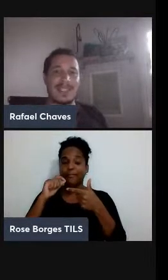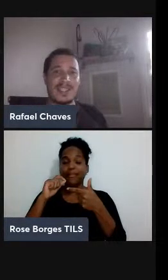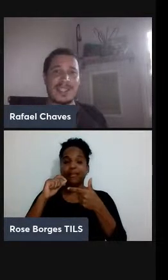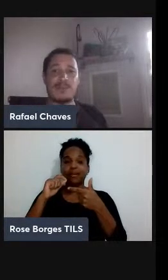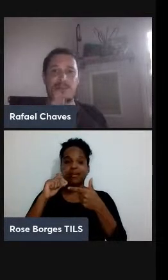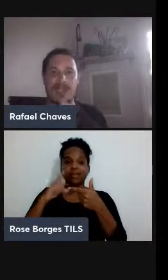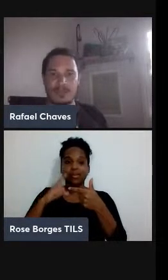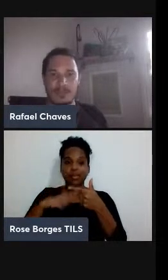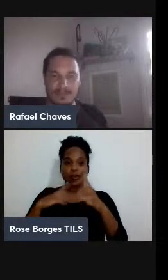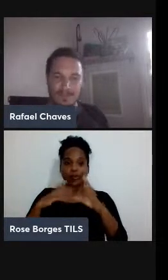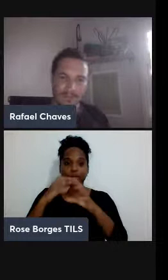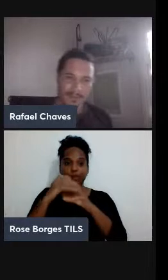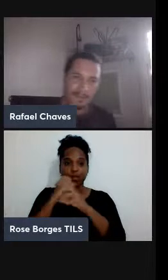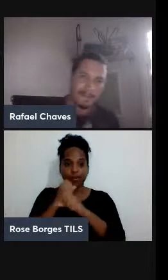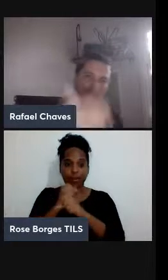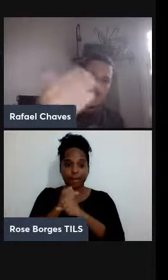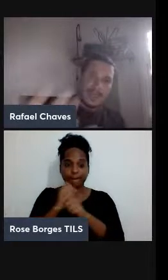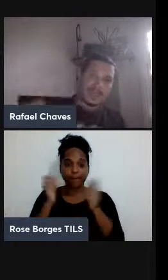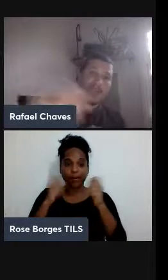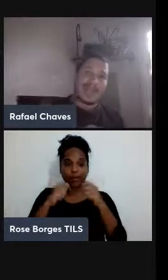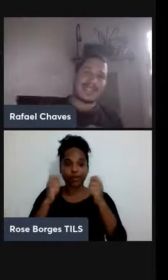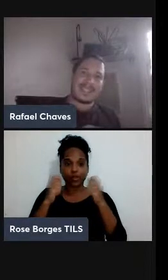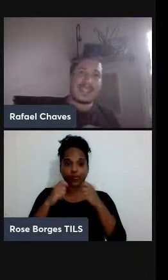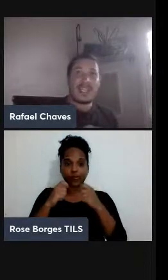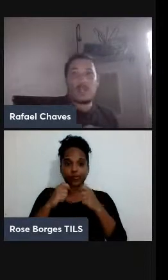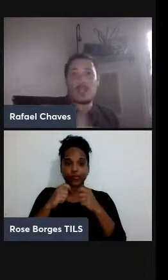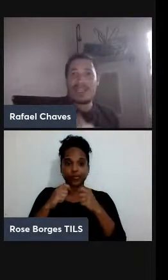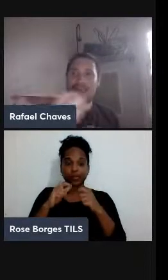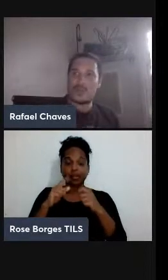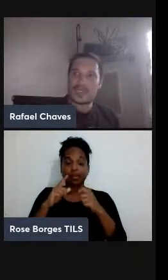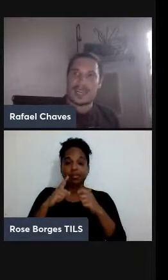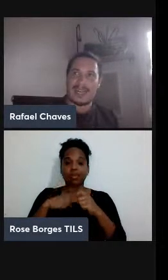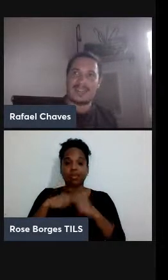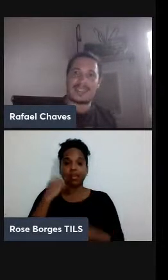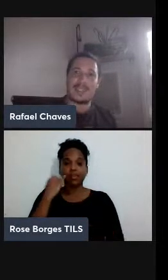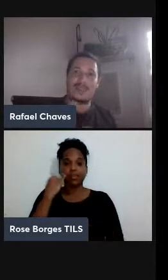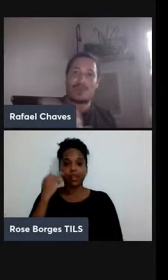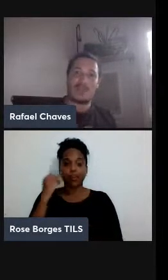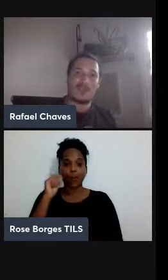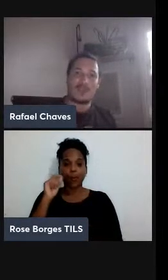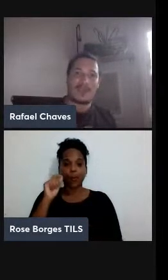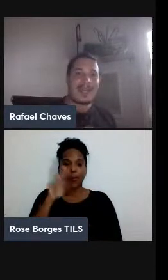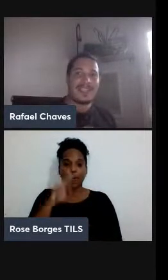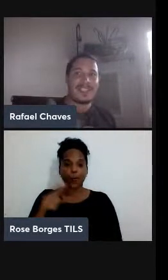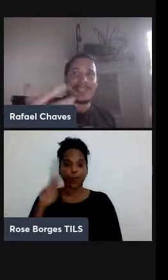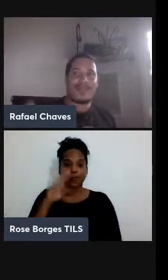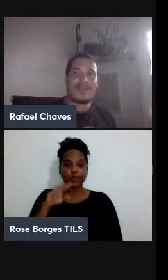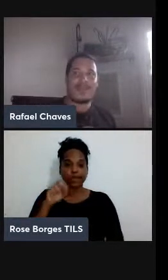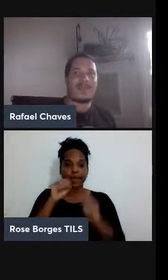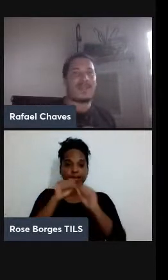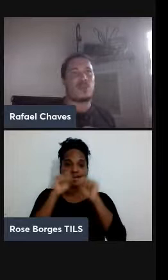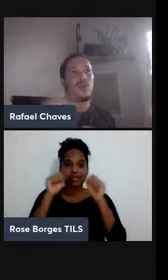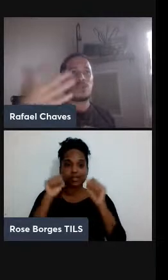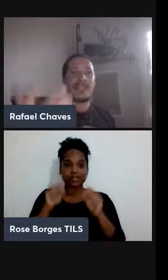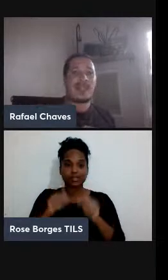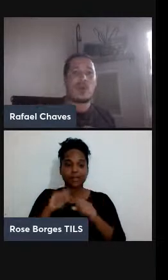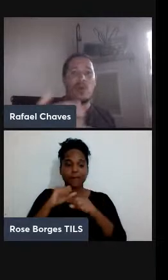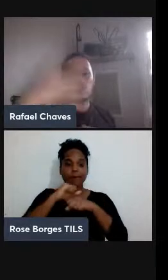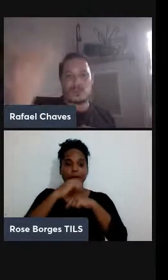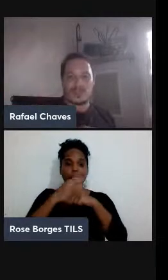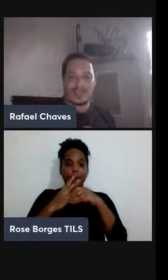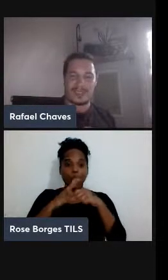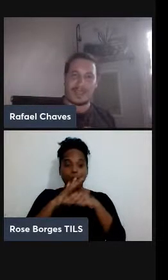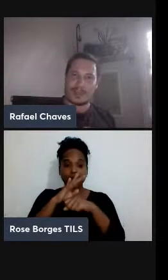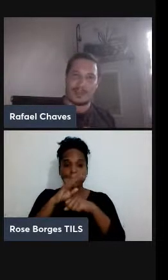clássicas seja impossível então nasce a ideia de por que não usar sistemas quânticos para descrever para computar